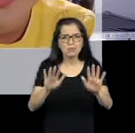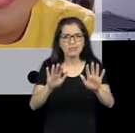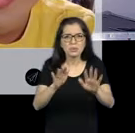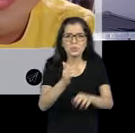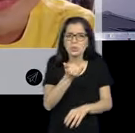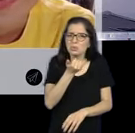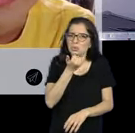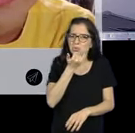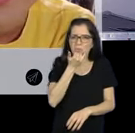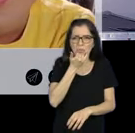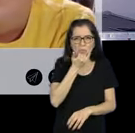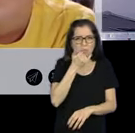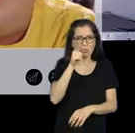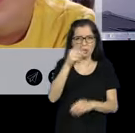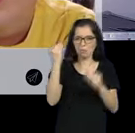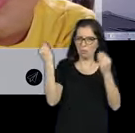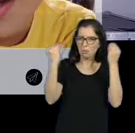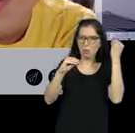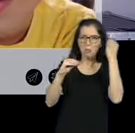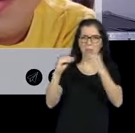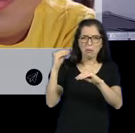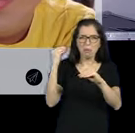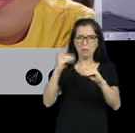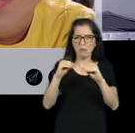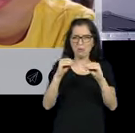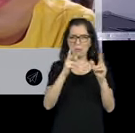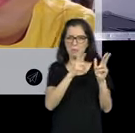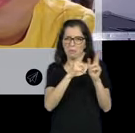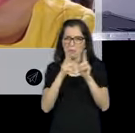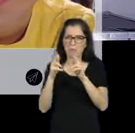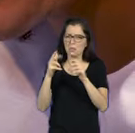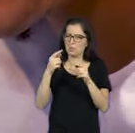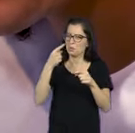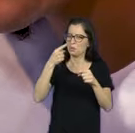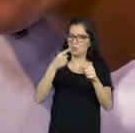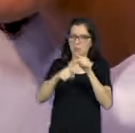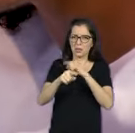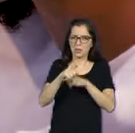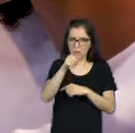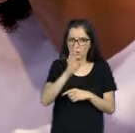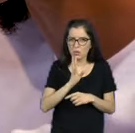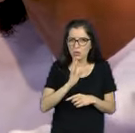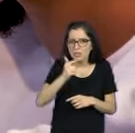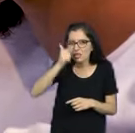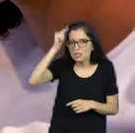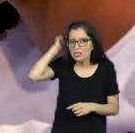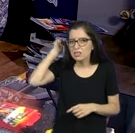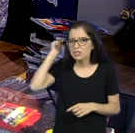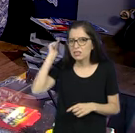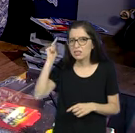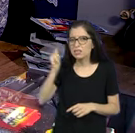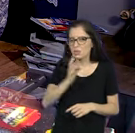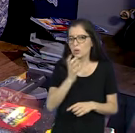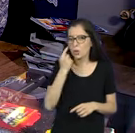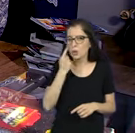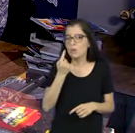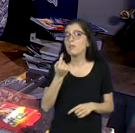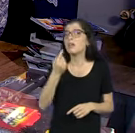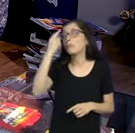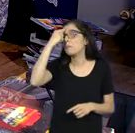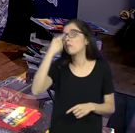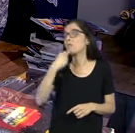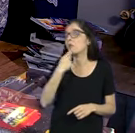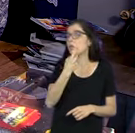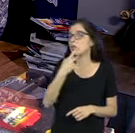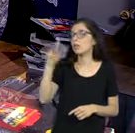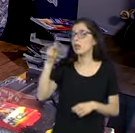Imagem sem autorização. Cara, você segue o Taz? O Marcelo Taz? É lógico que eu sigo. Vai lá no perfil dele, que outro dia ele